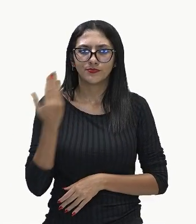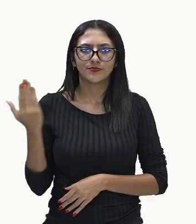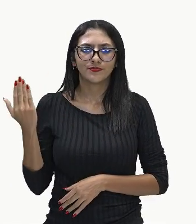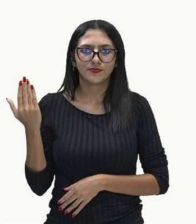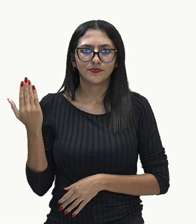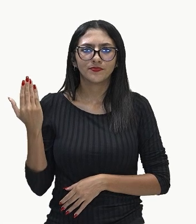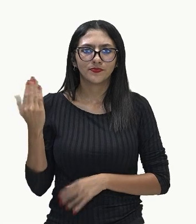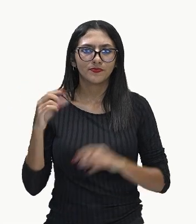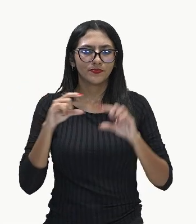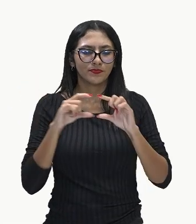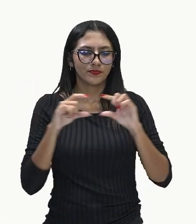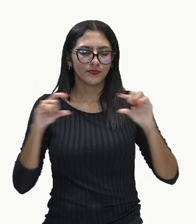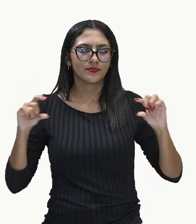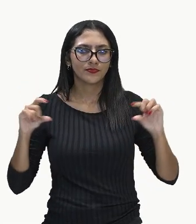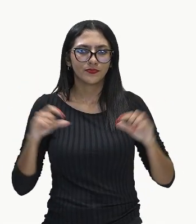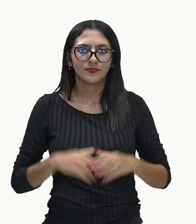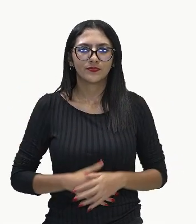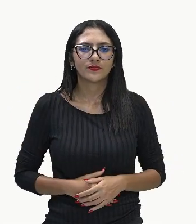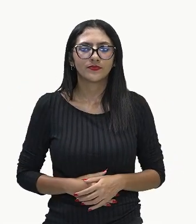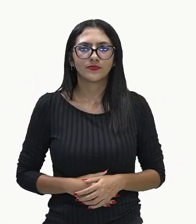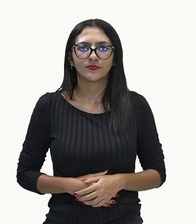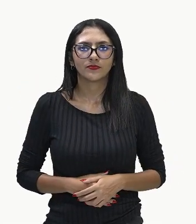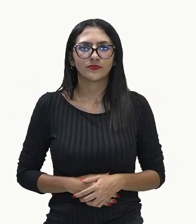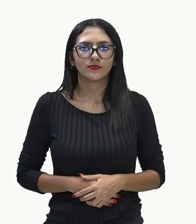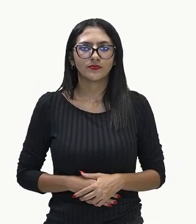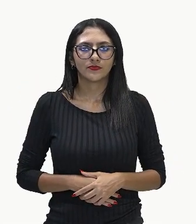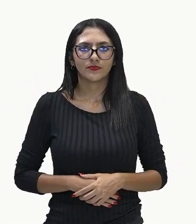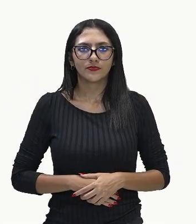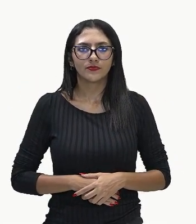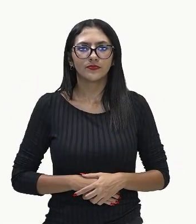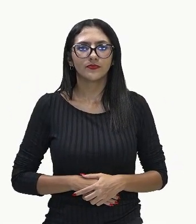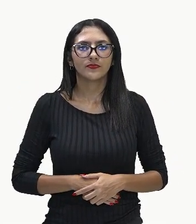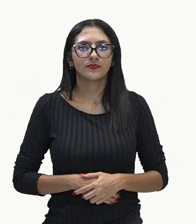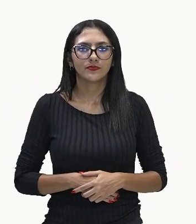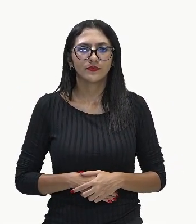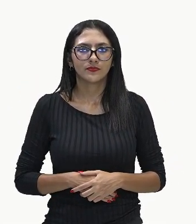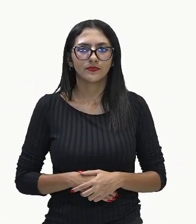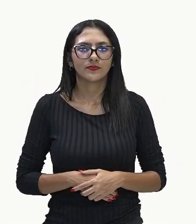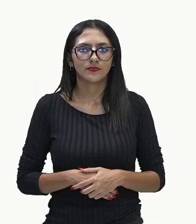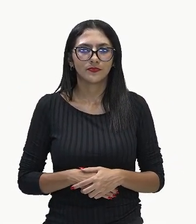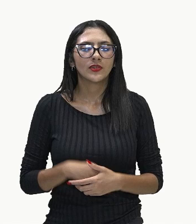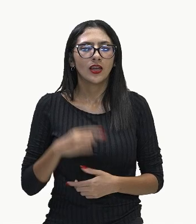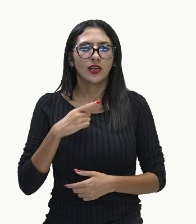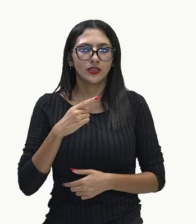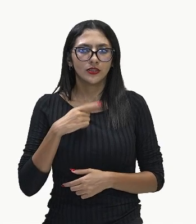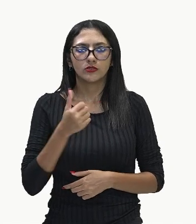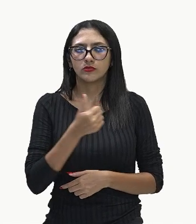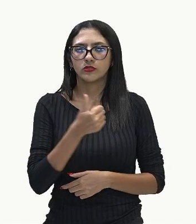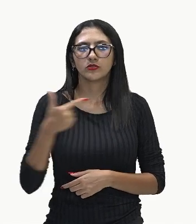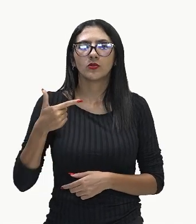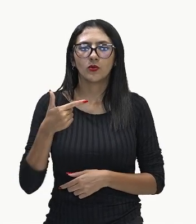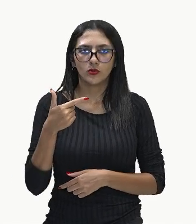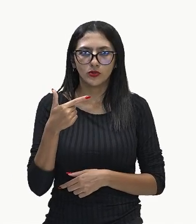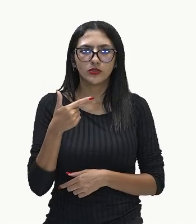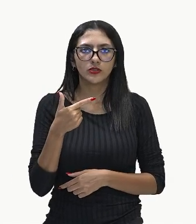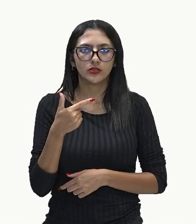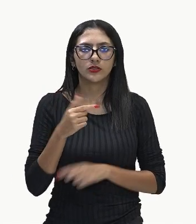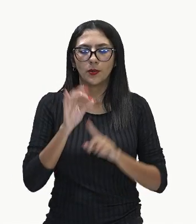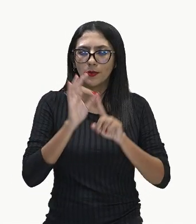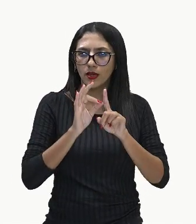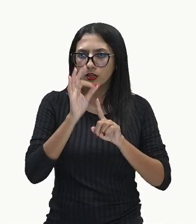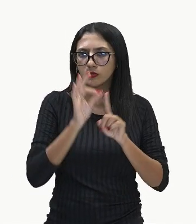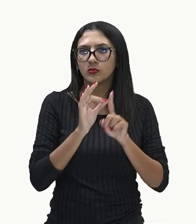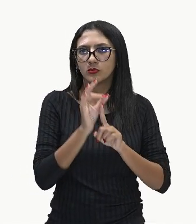8, 8, 9, 9, 10, 10, 12, são os nossos 12 elementos, tá?